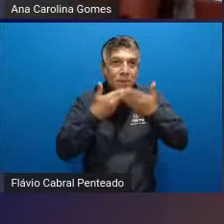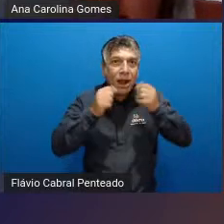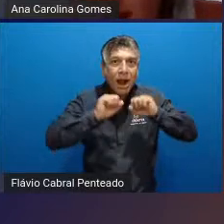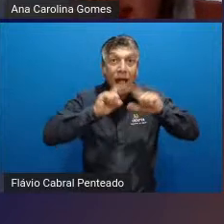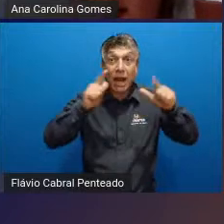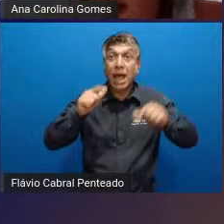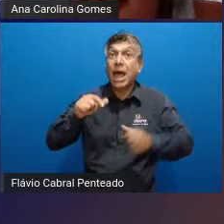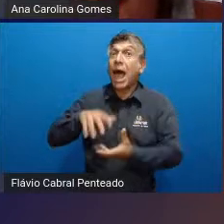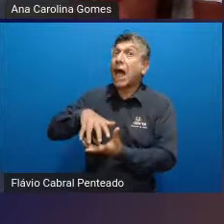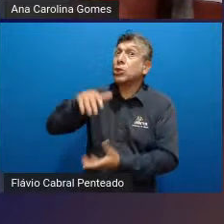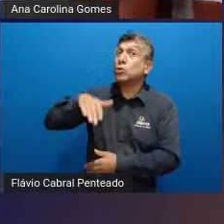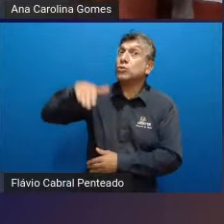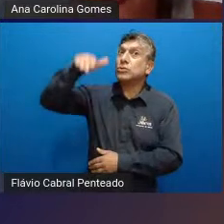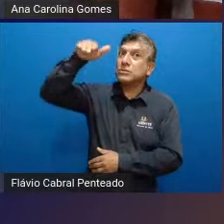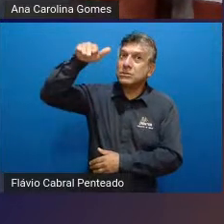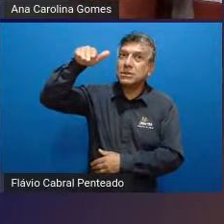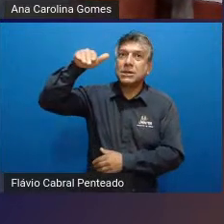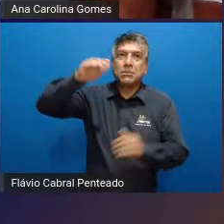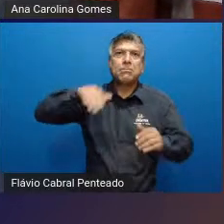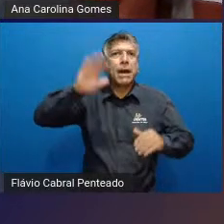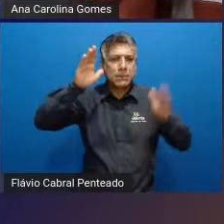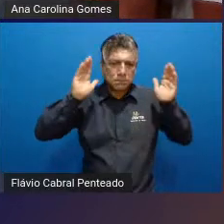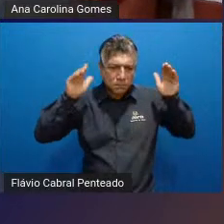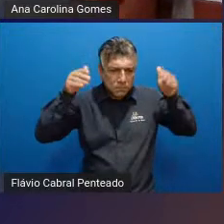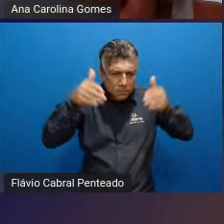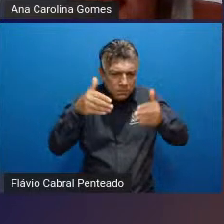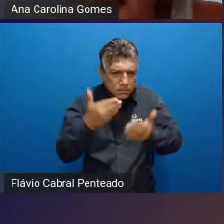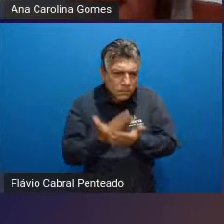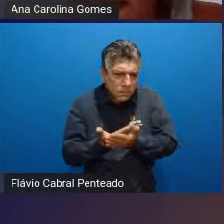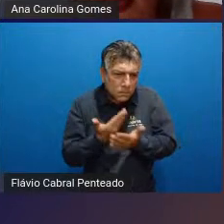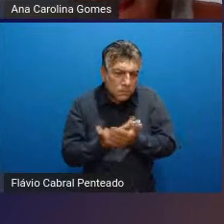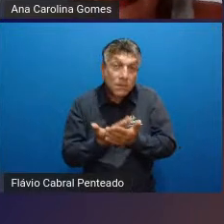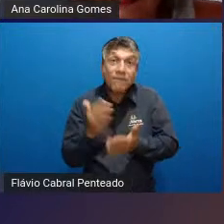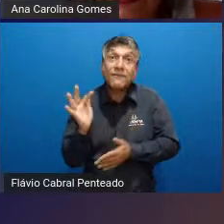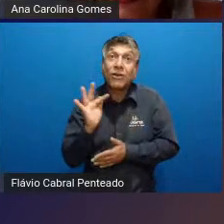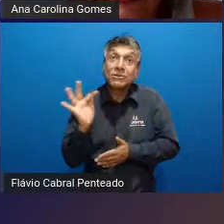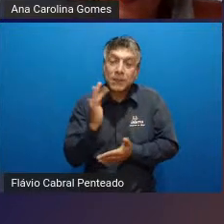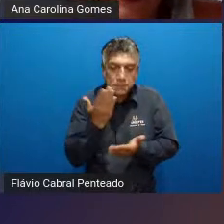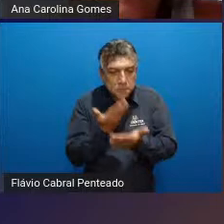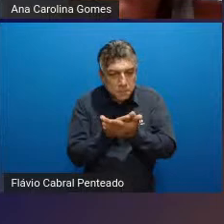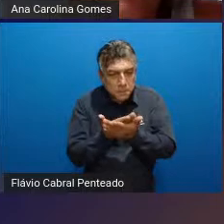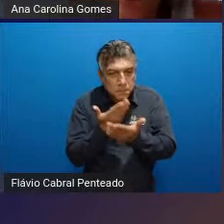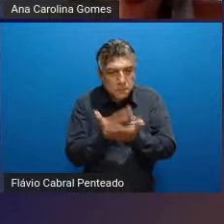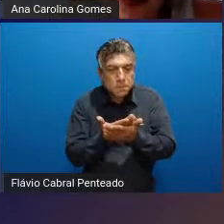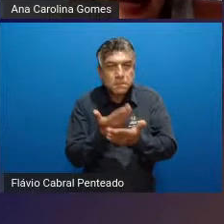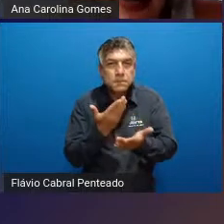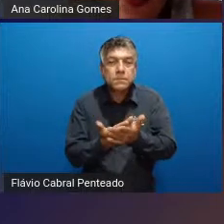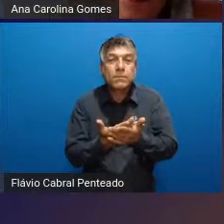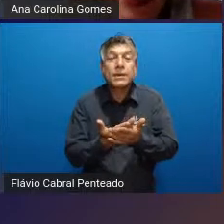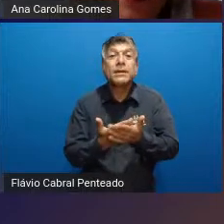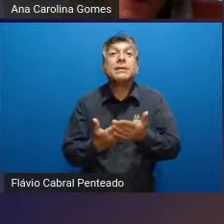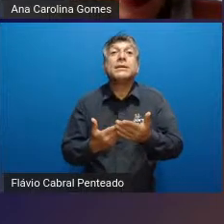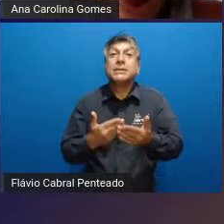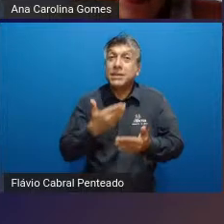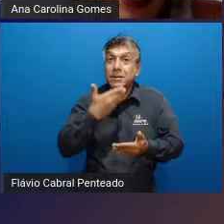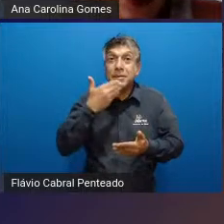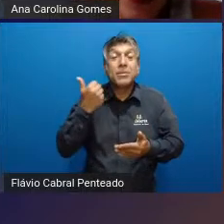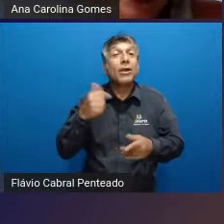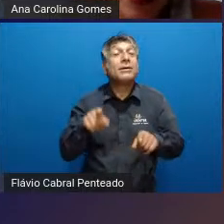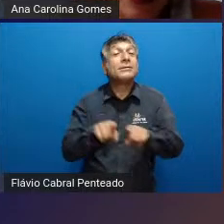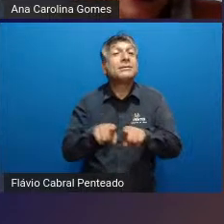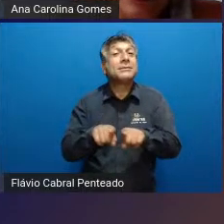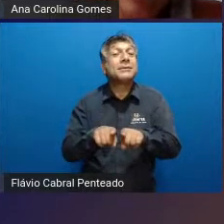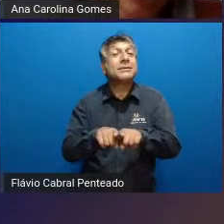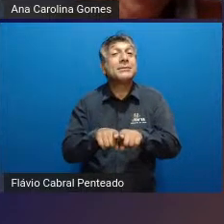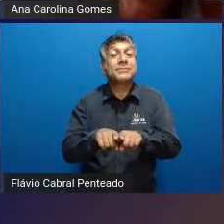adultos eles começaram a conseguir se concentrar mais durante a faculdade e aumento da produtividade principalmente a